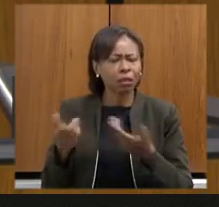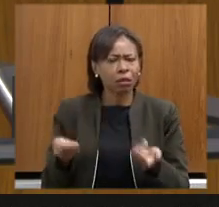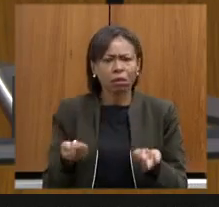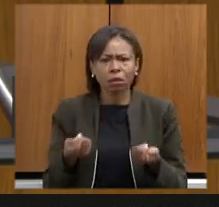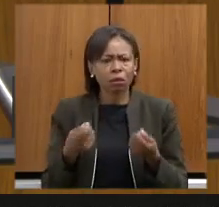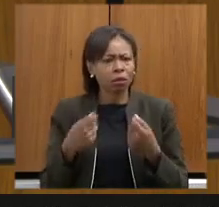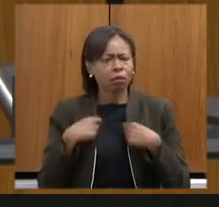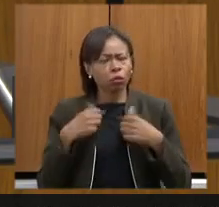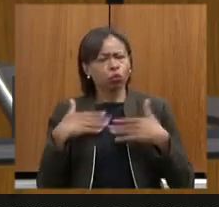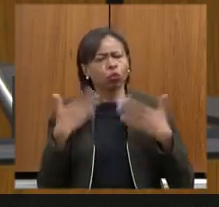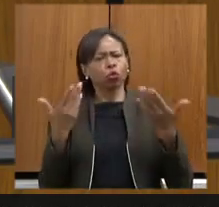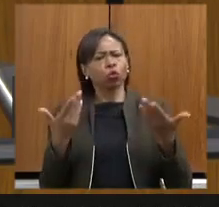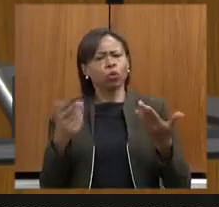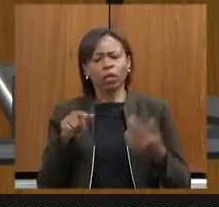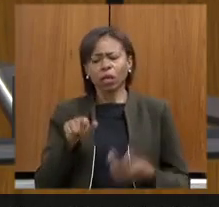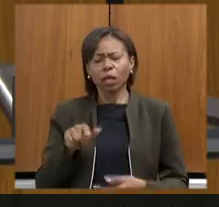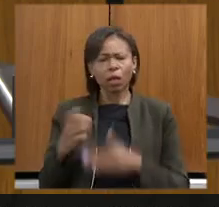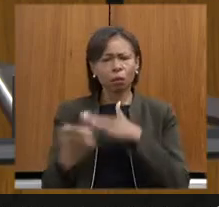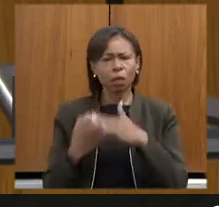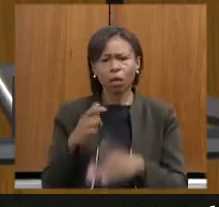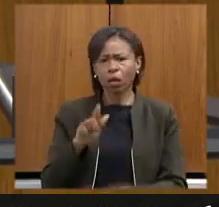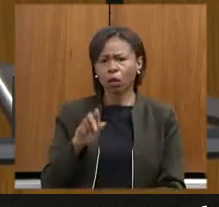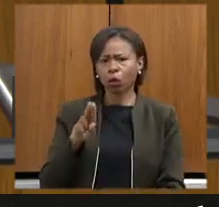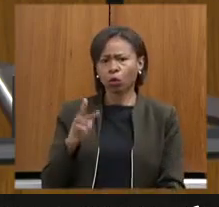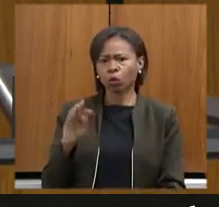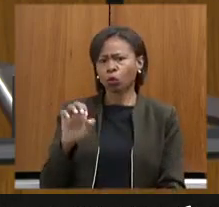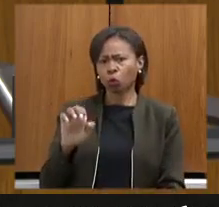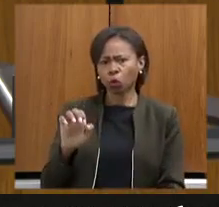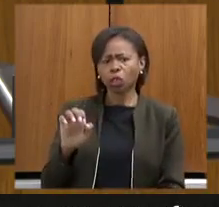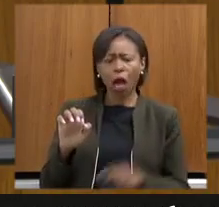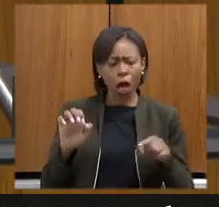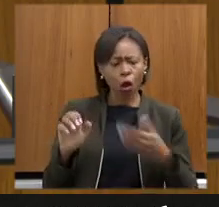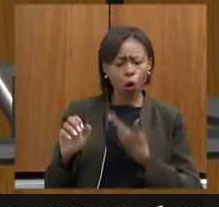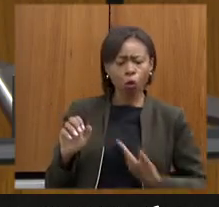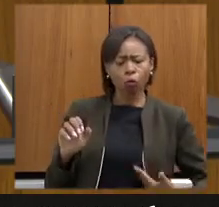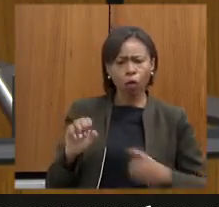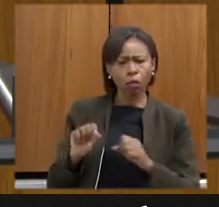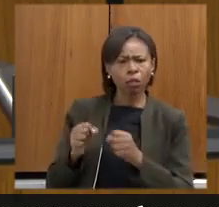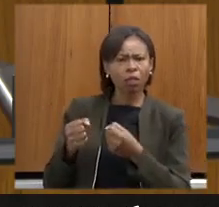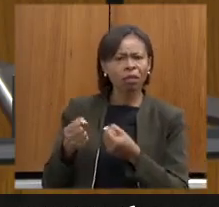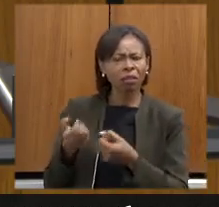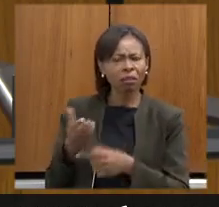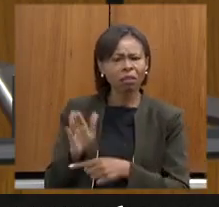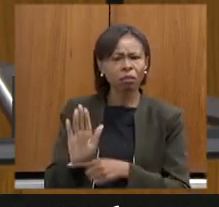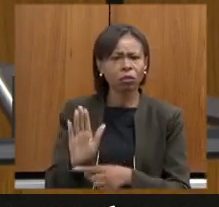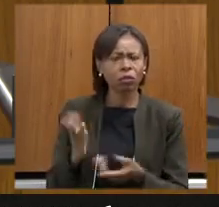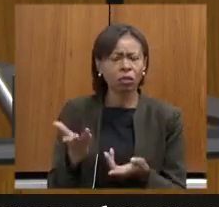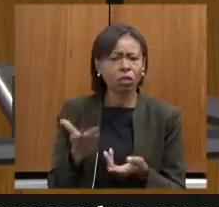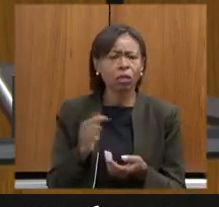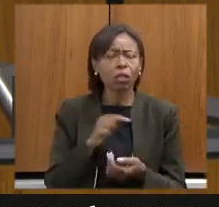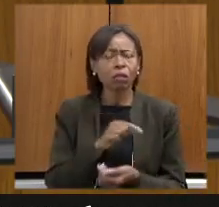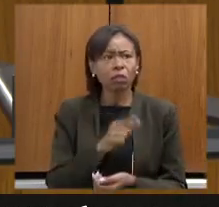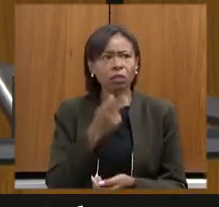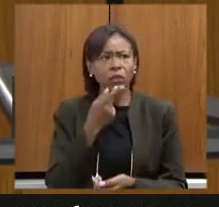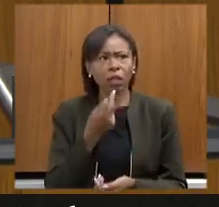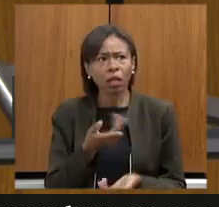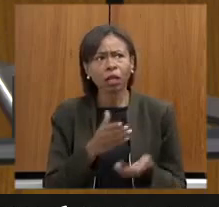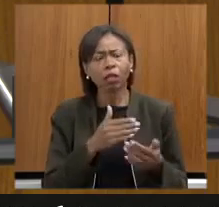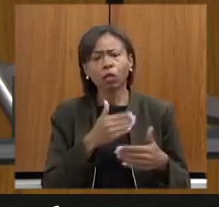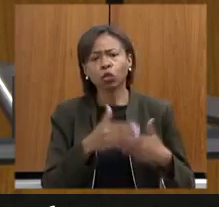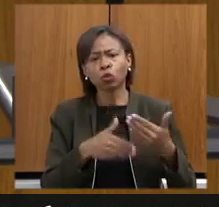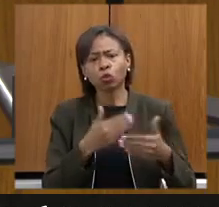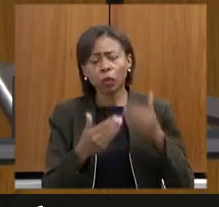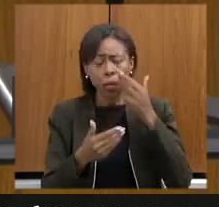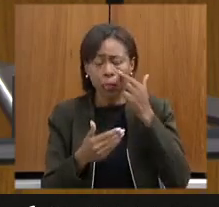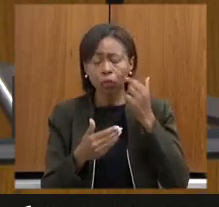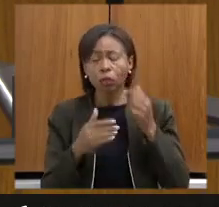chama a atenção, a Guti. Em contrapartida, você tem aí todo um procedimento que está em curso de tombamento e preservação